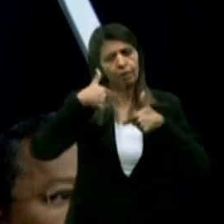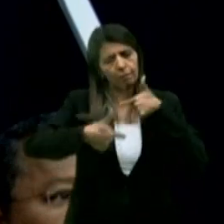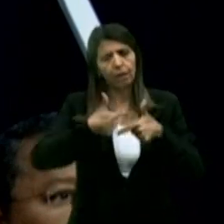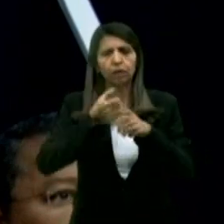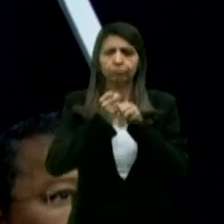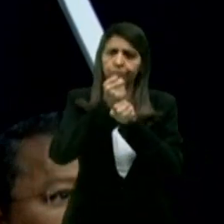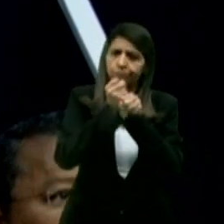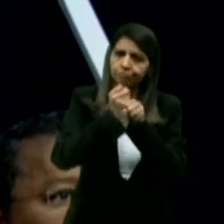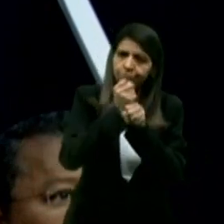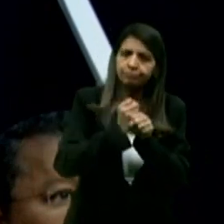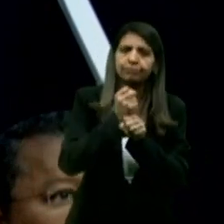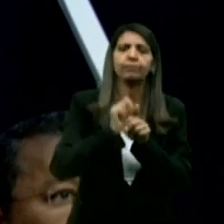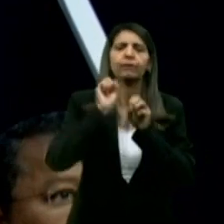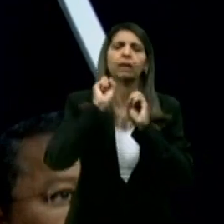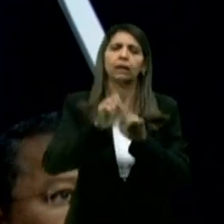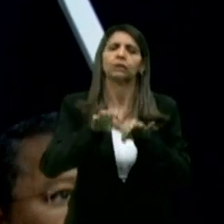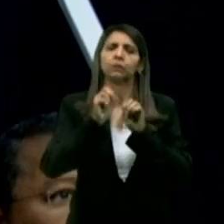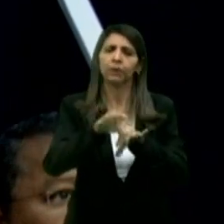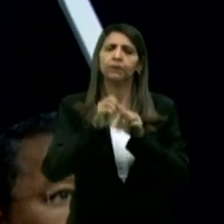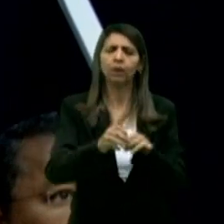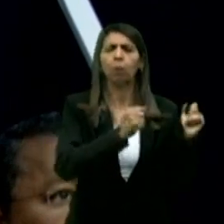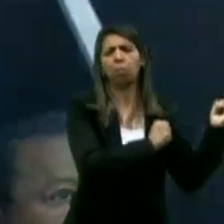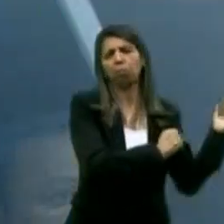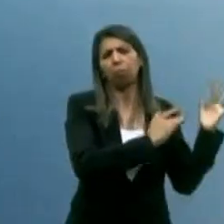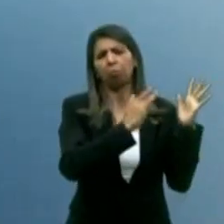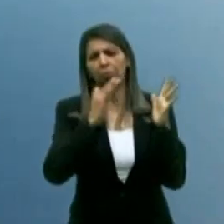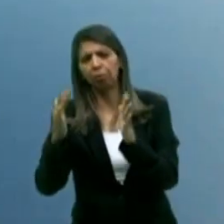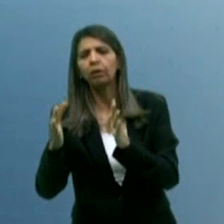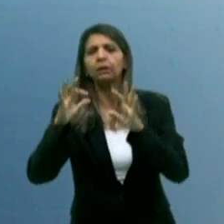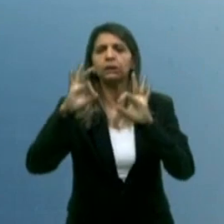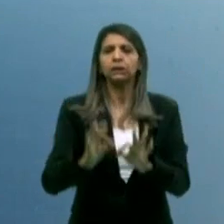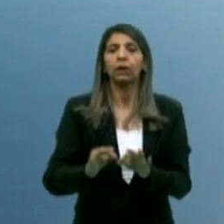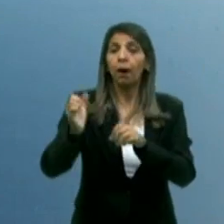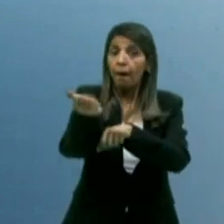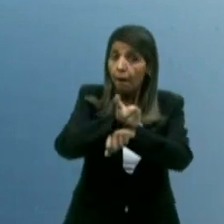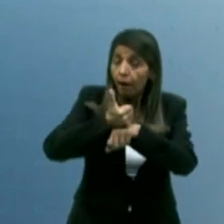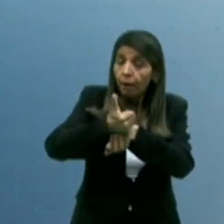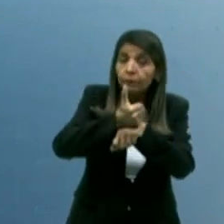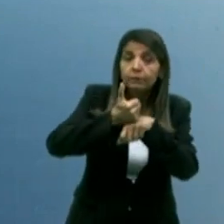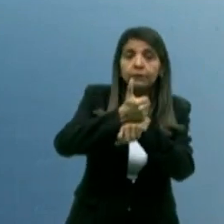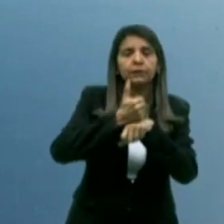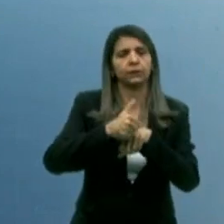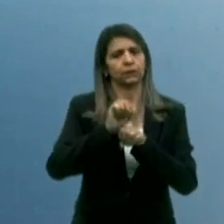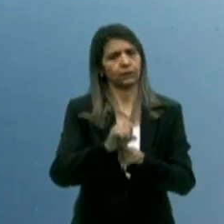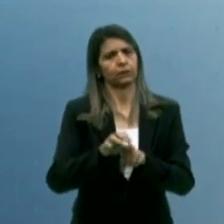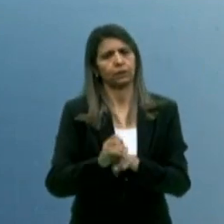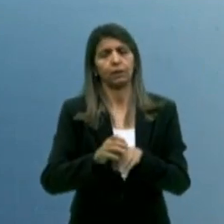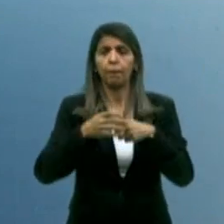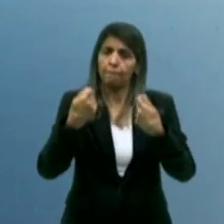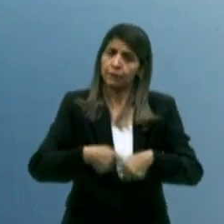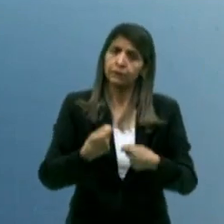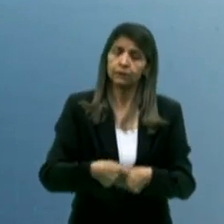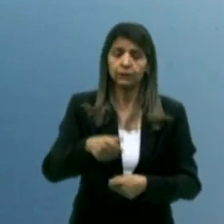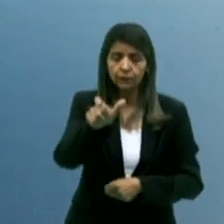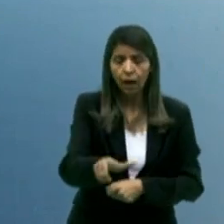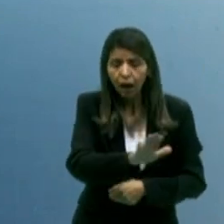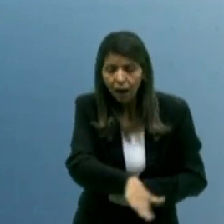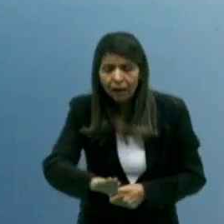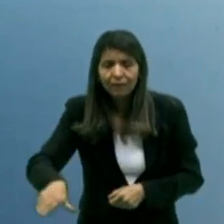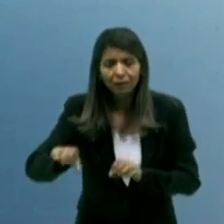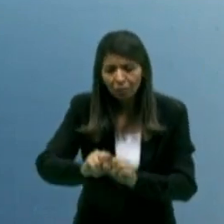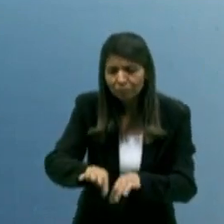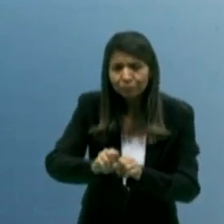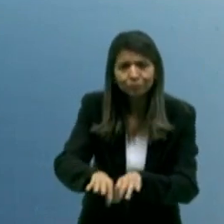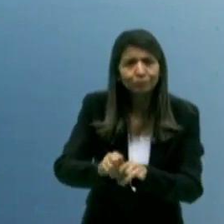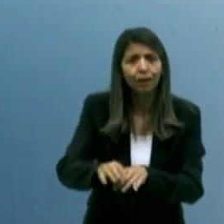tenho dito ao longo dessa caminhada inteira que a educação será a prioridade número um. A gente não consegue ensinar a nossa criança a ler e escrever na idade certa, não tem